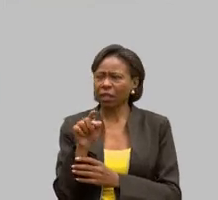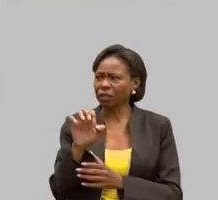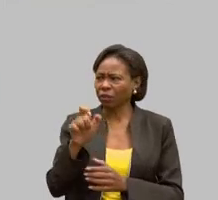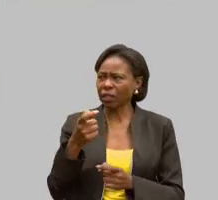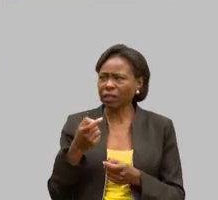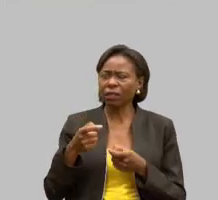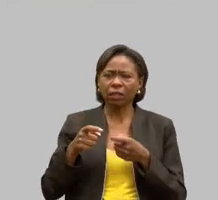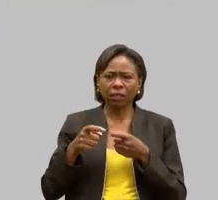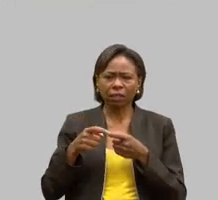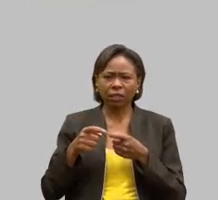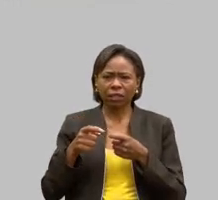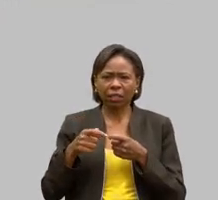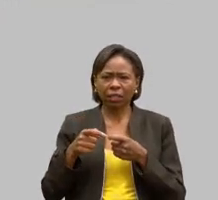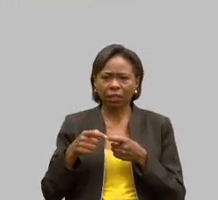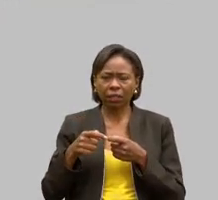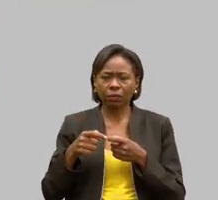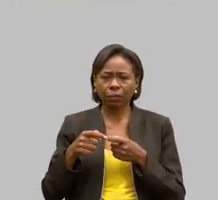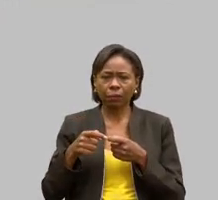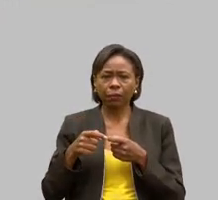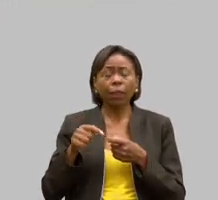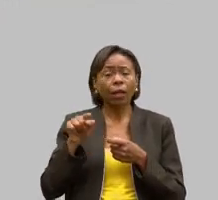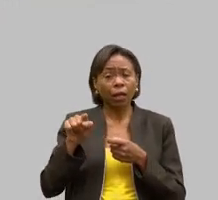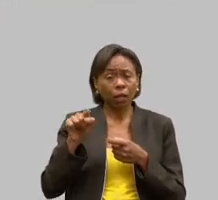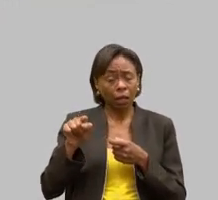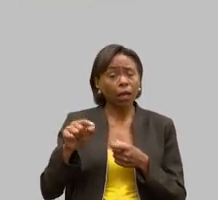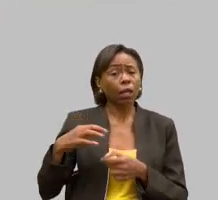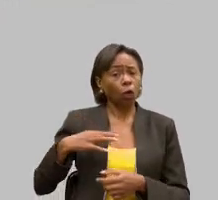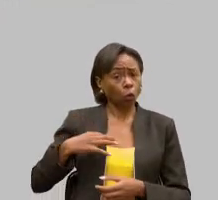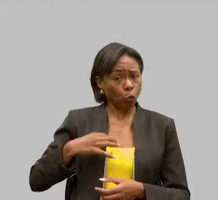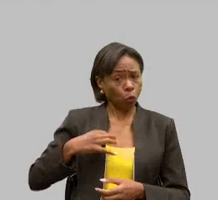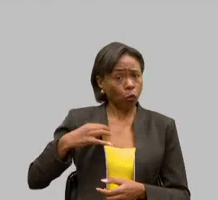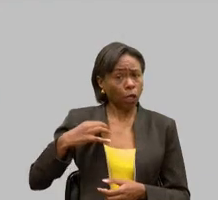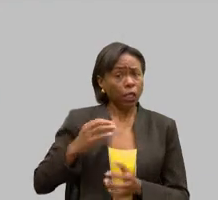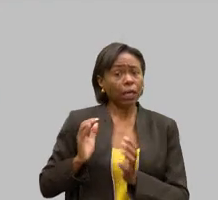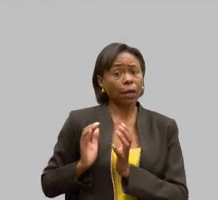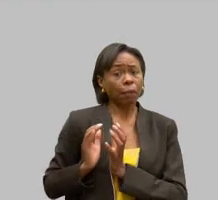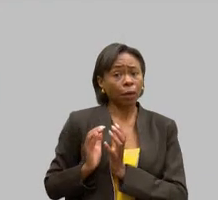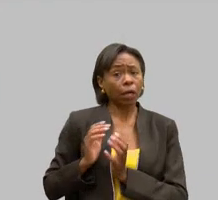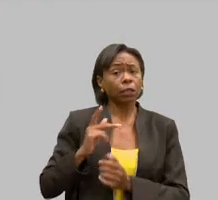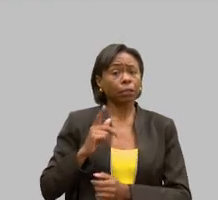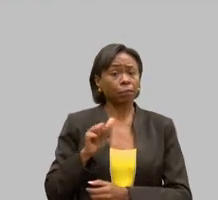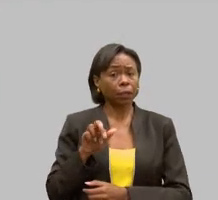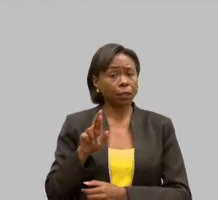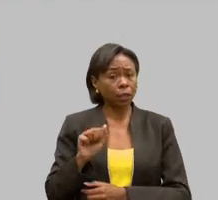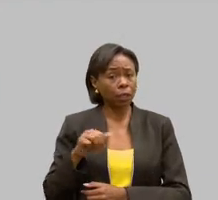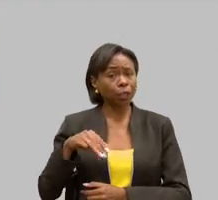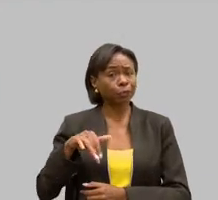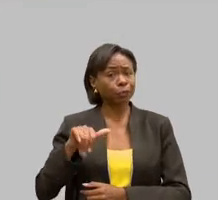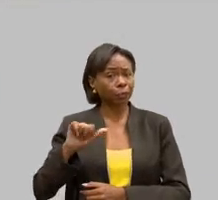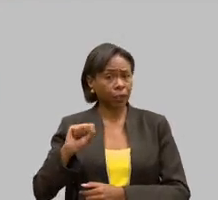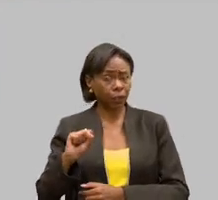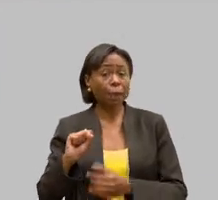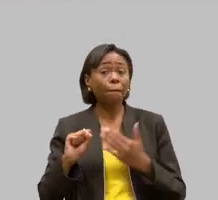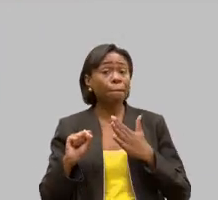doou o serviço dele como voluntário na PAI de Iparadmin. Ele foi o meu médico no